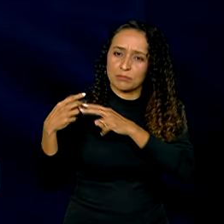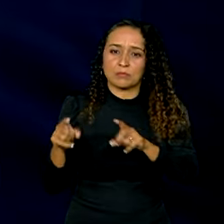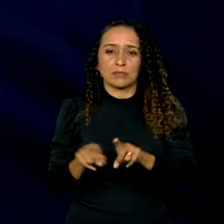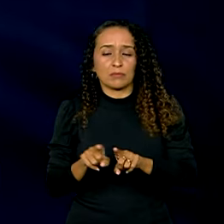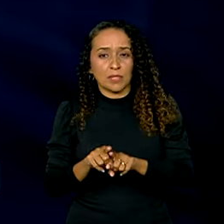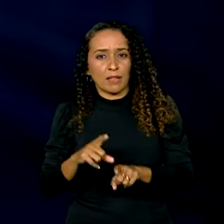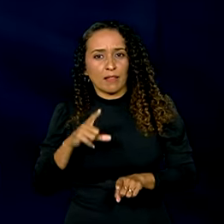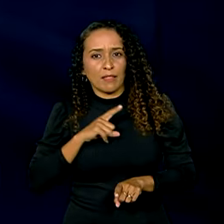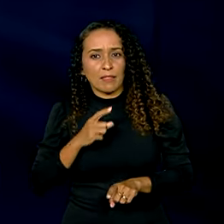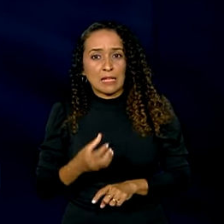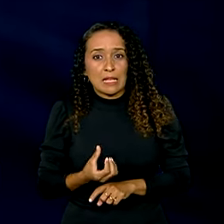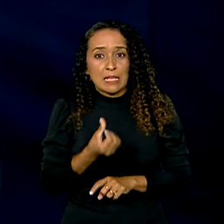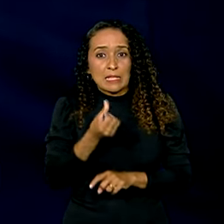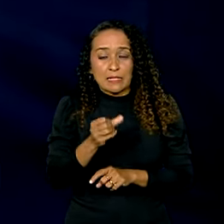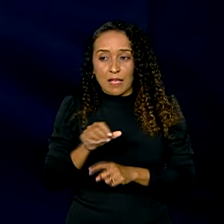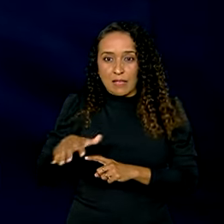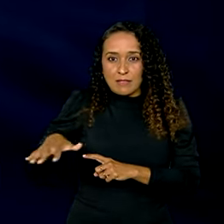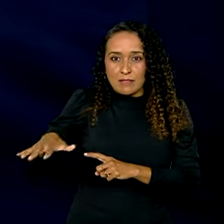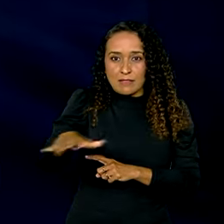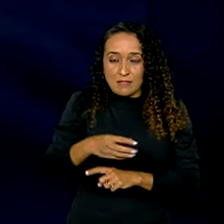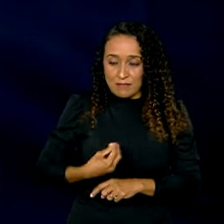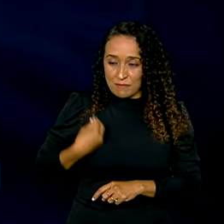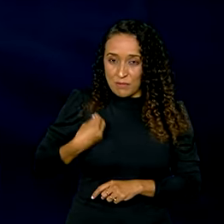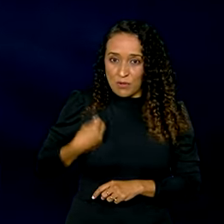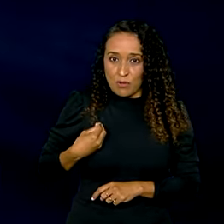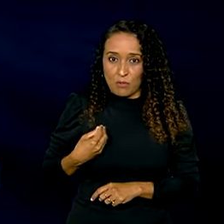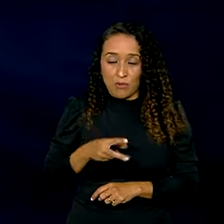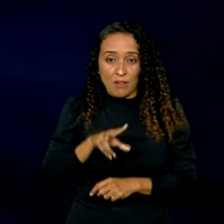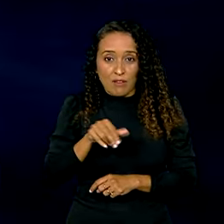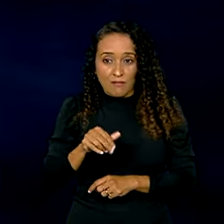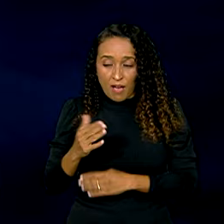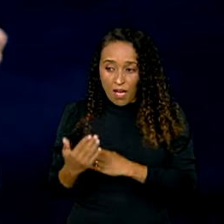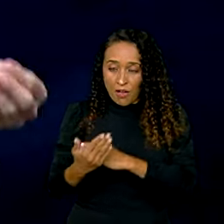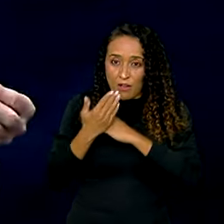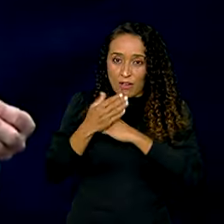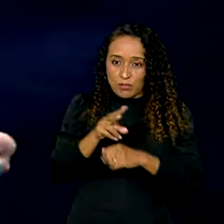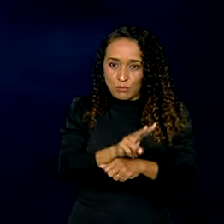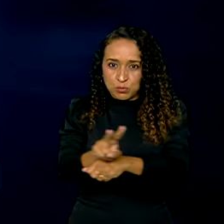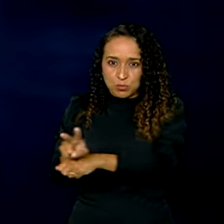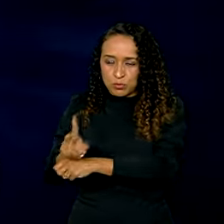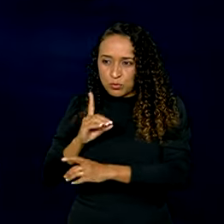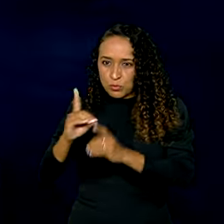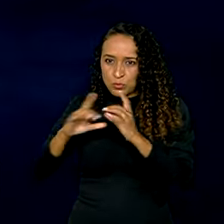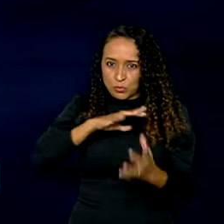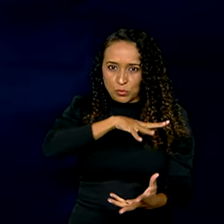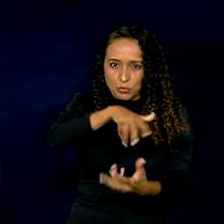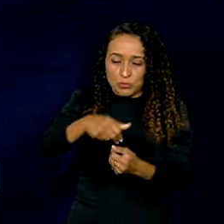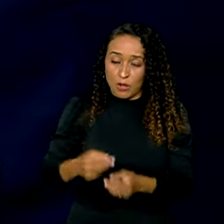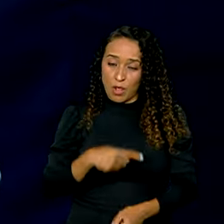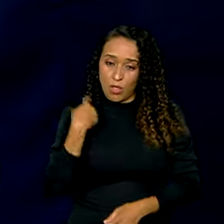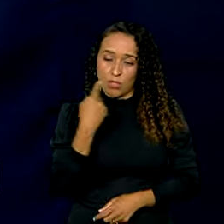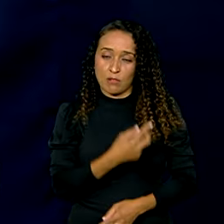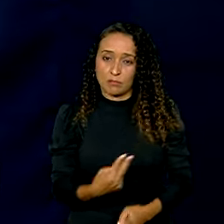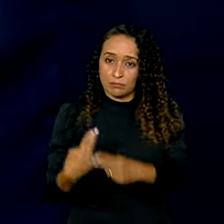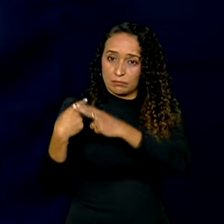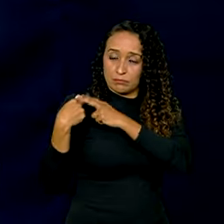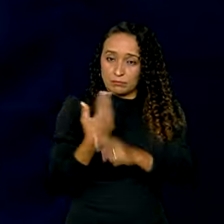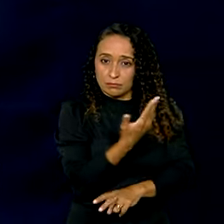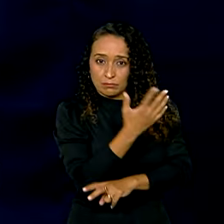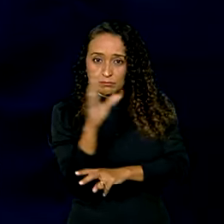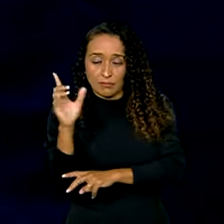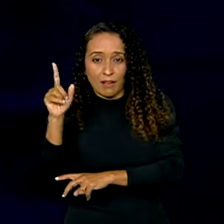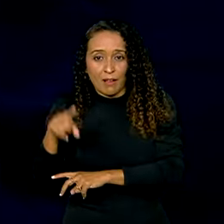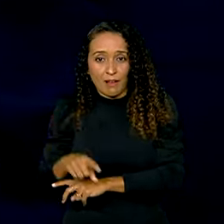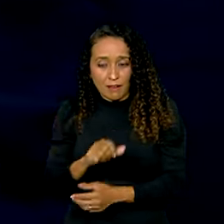temos seis biomas. O que vai nos ajudar a preservar e dialogar com o mundo sobre a nossa responsabilidade ambiental é uma